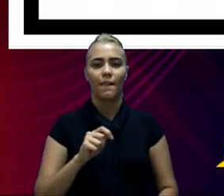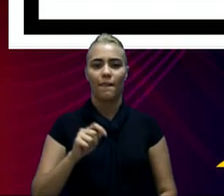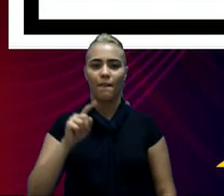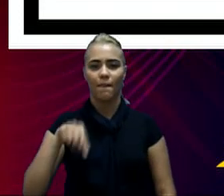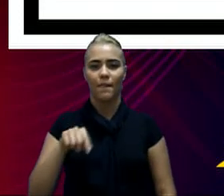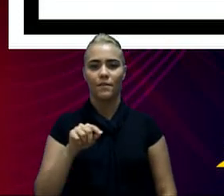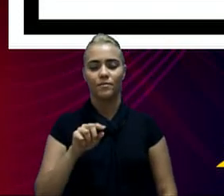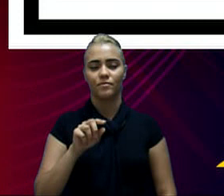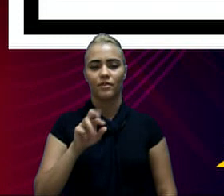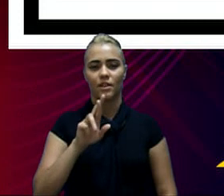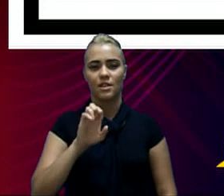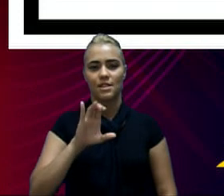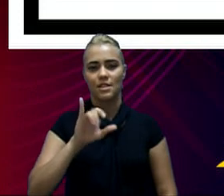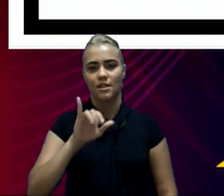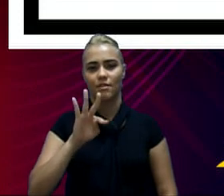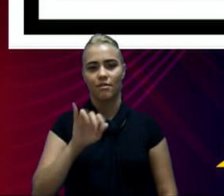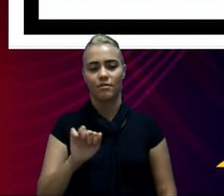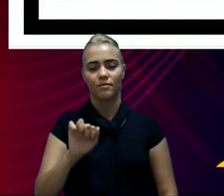município.